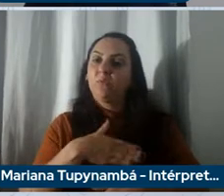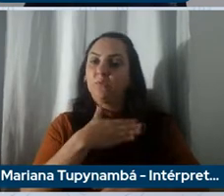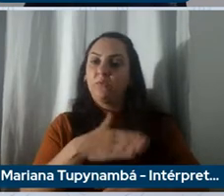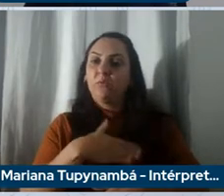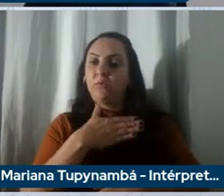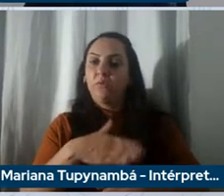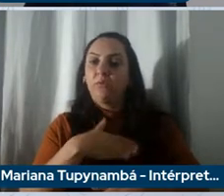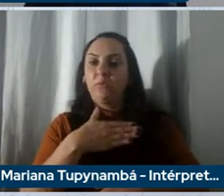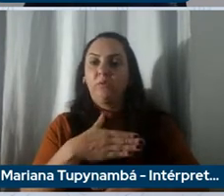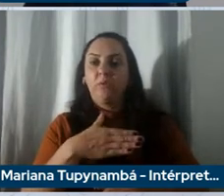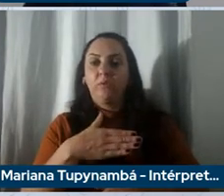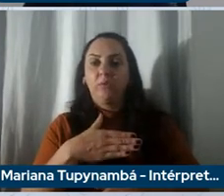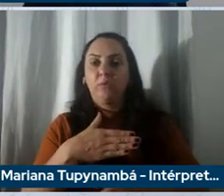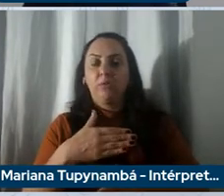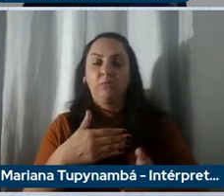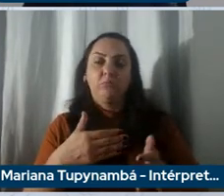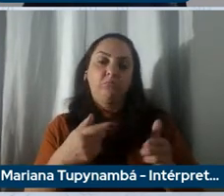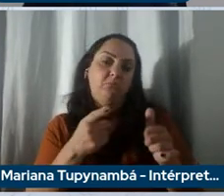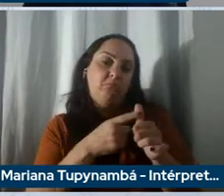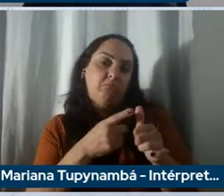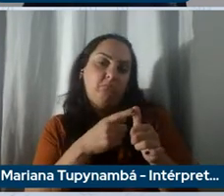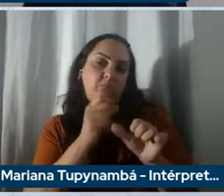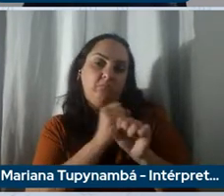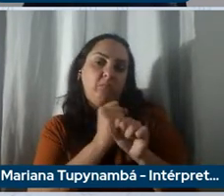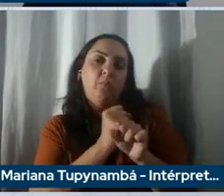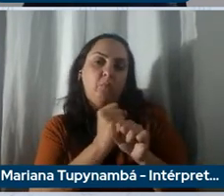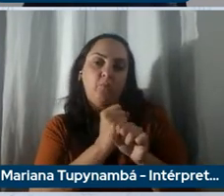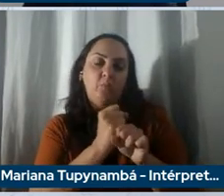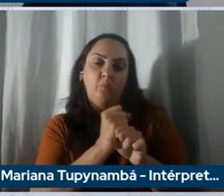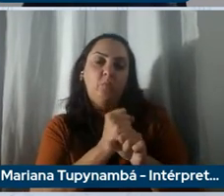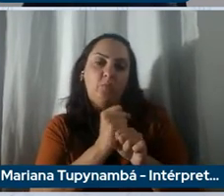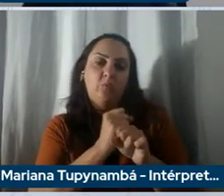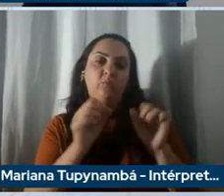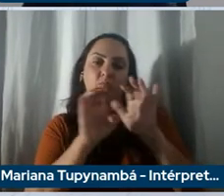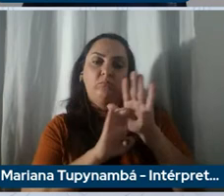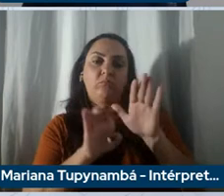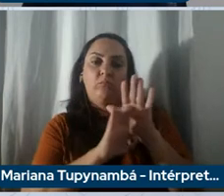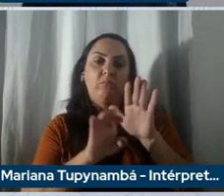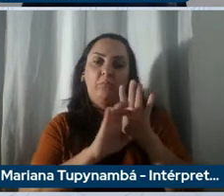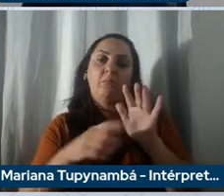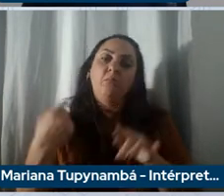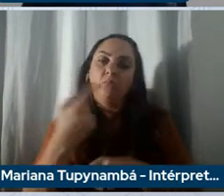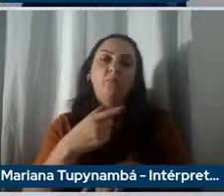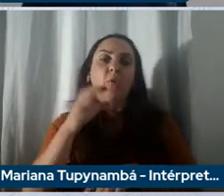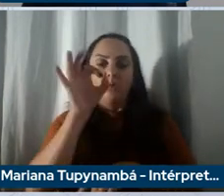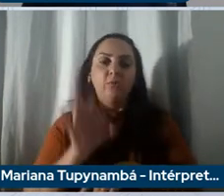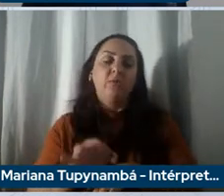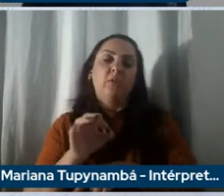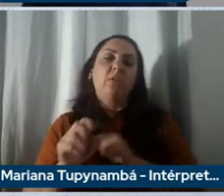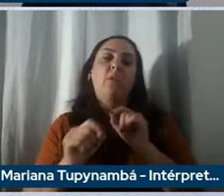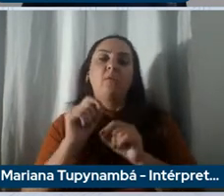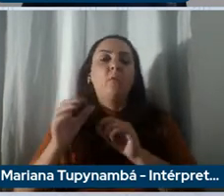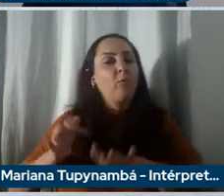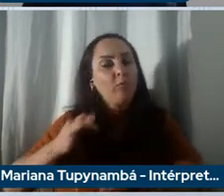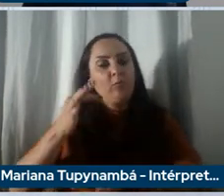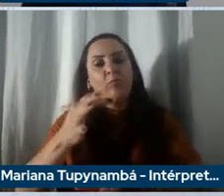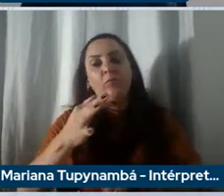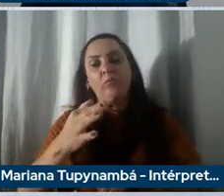alguns meses ano de vida e temos certeza que teremos muitos mais tão bons ou melhores para frente